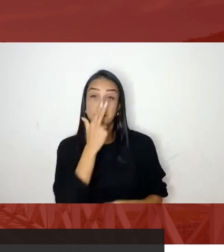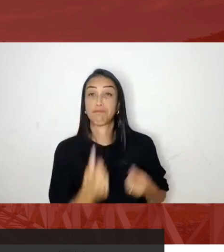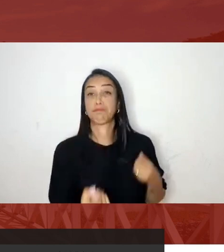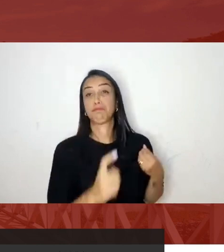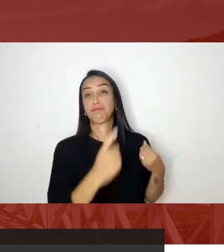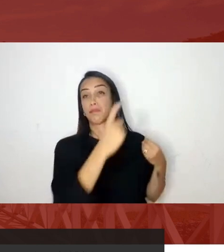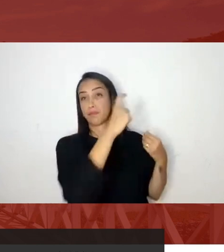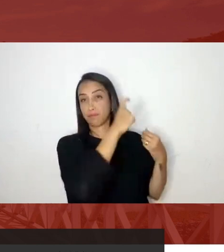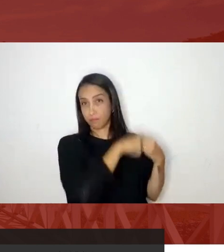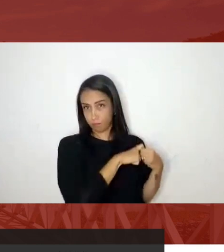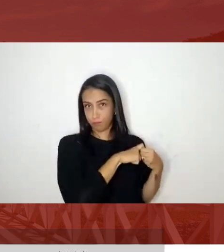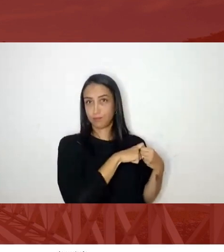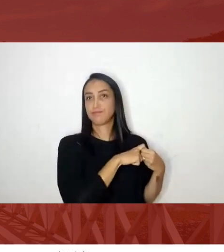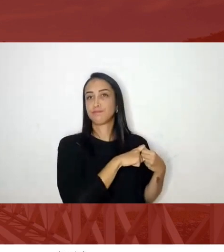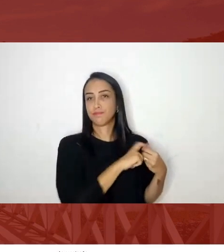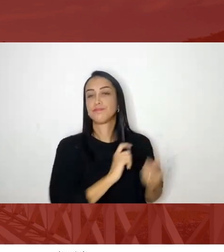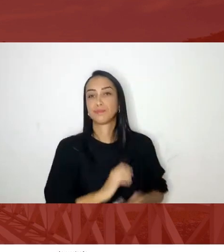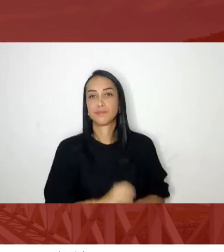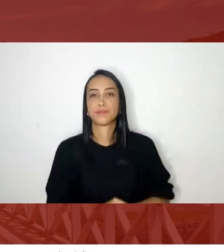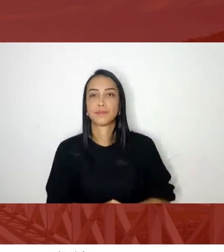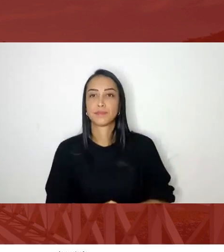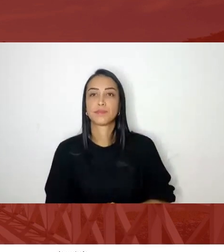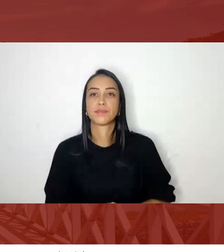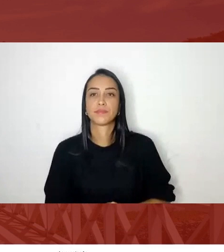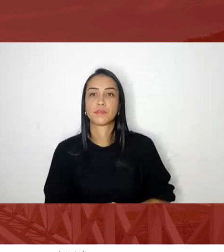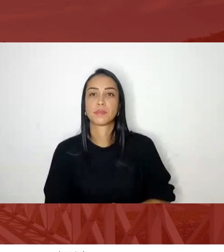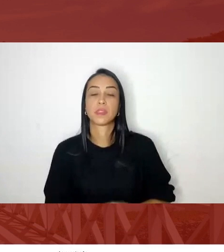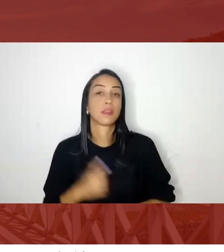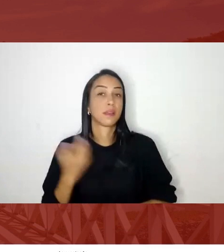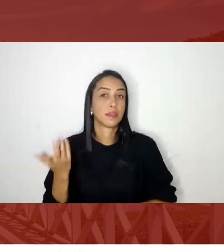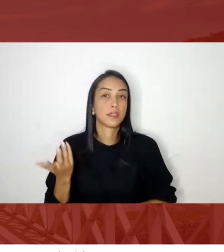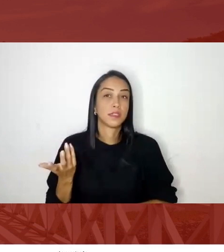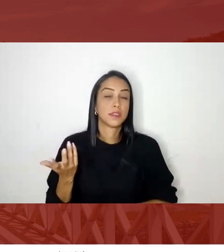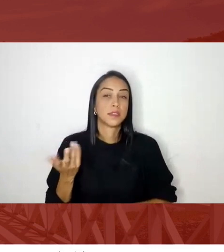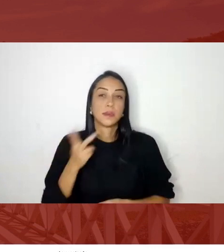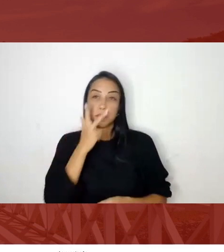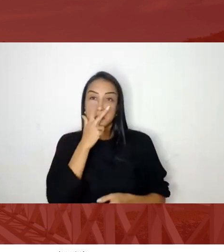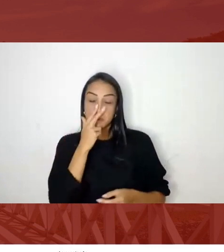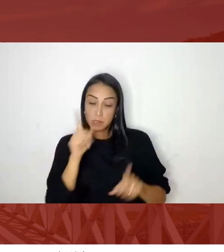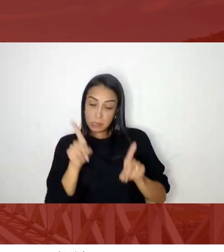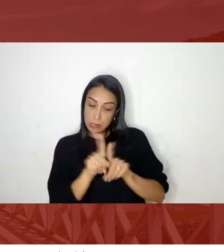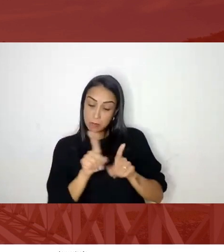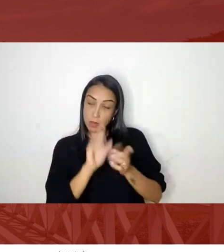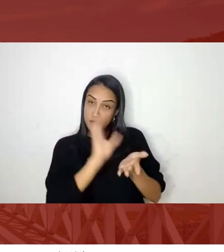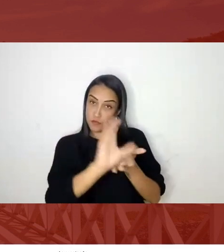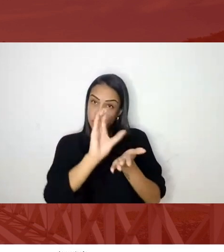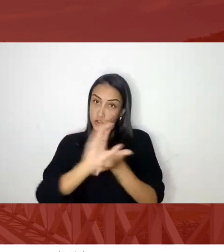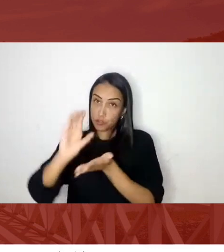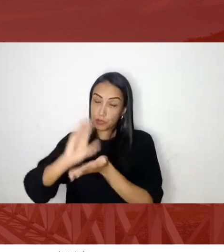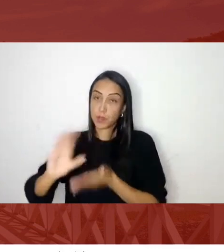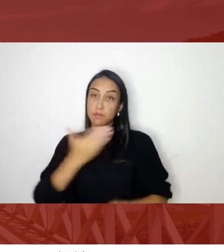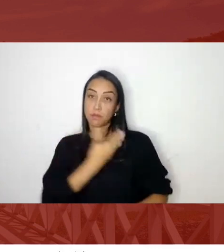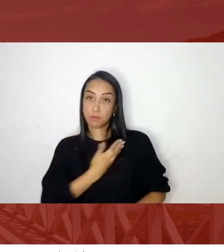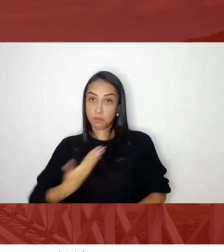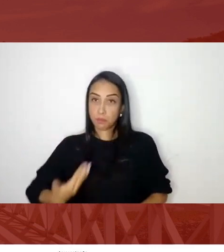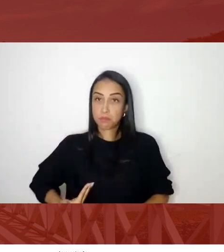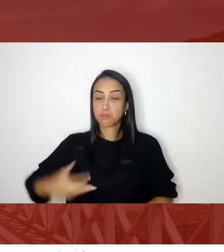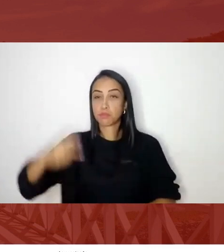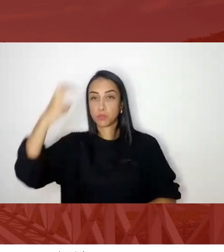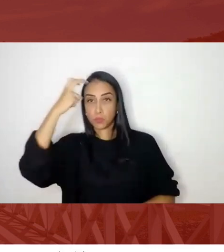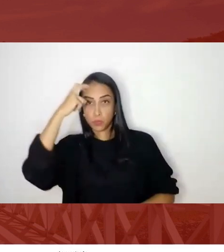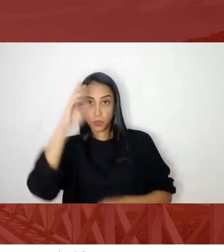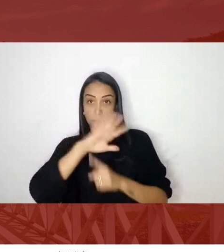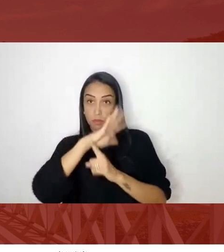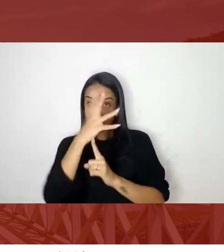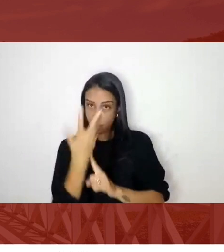tanto no que se refere ao investimento público em cultura em arte e cidadania